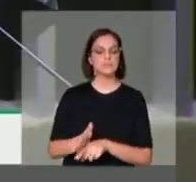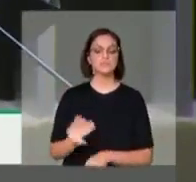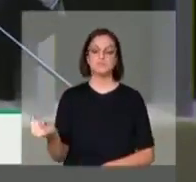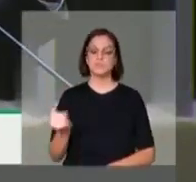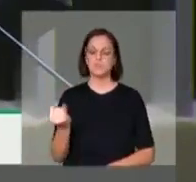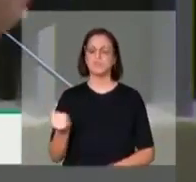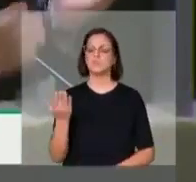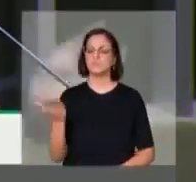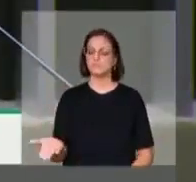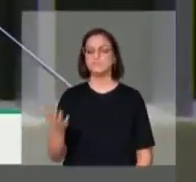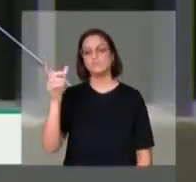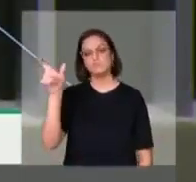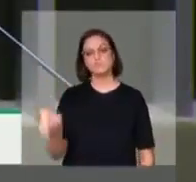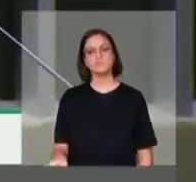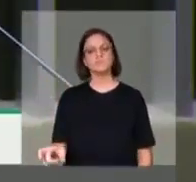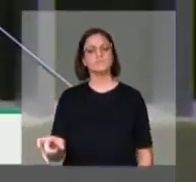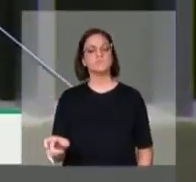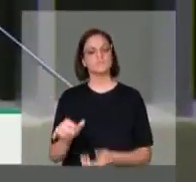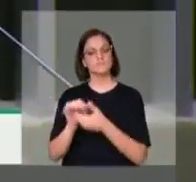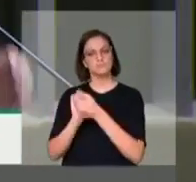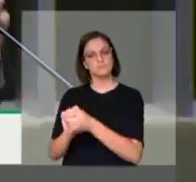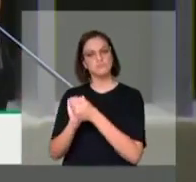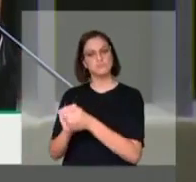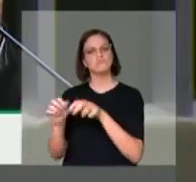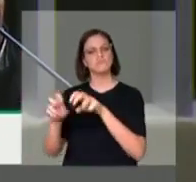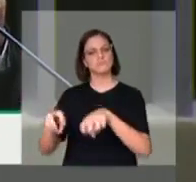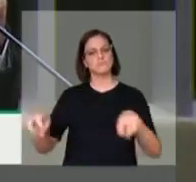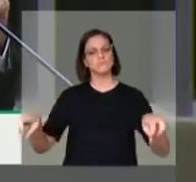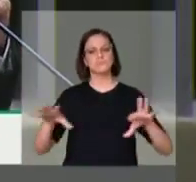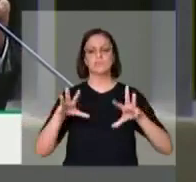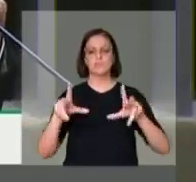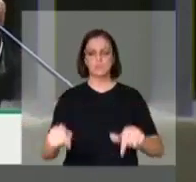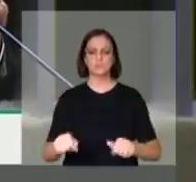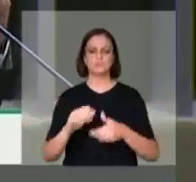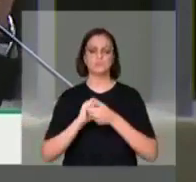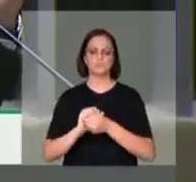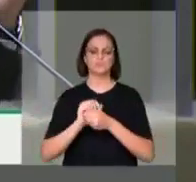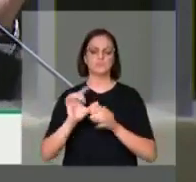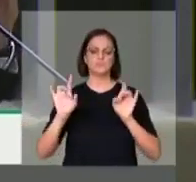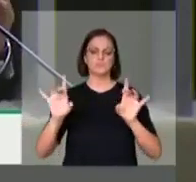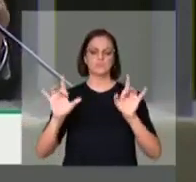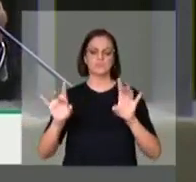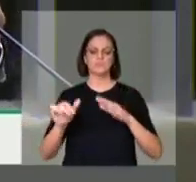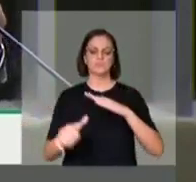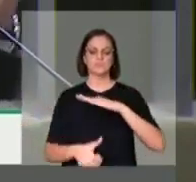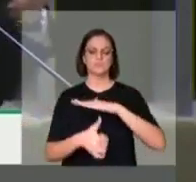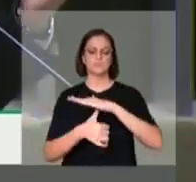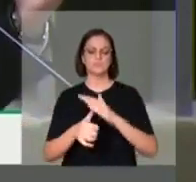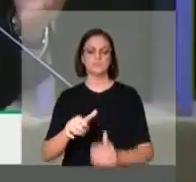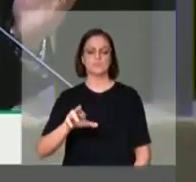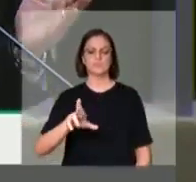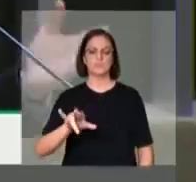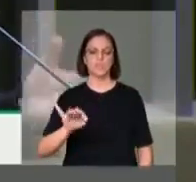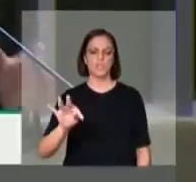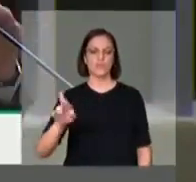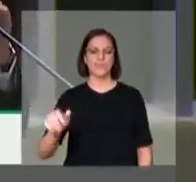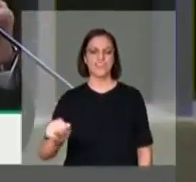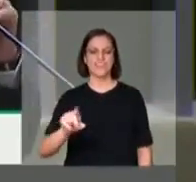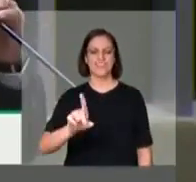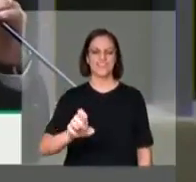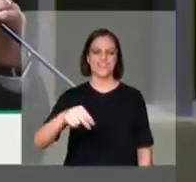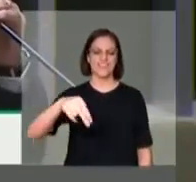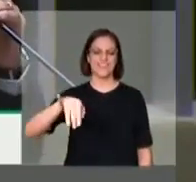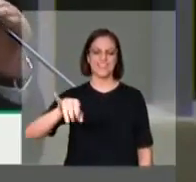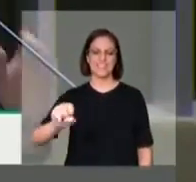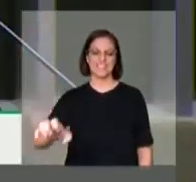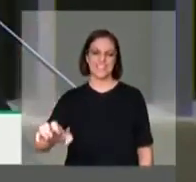Exª e a pessoa de V. Exª, todos os membros da mesa, uma saudação especial à reitora Denise, à magnífica reitora Denise do